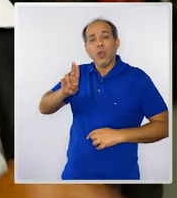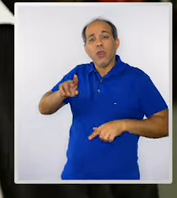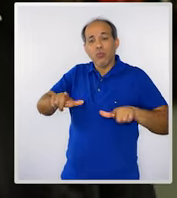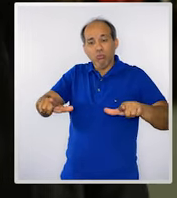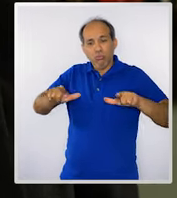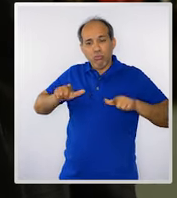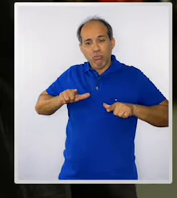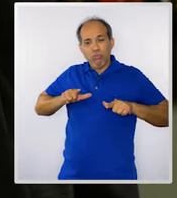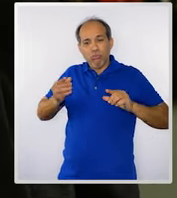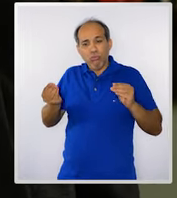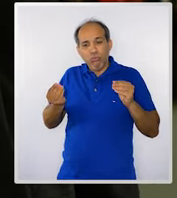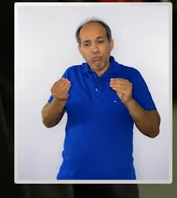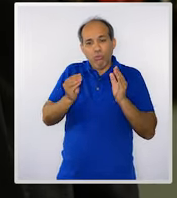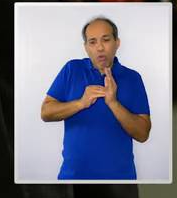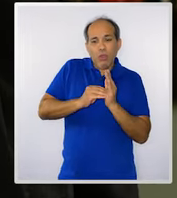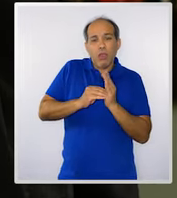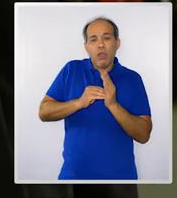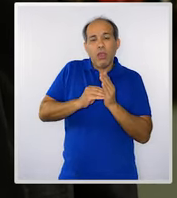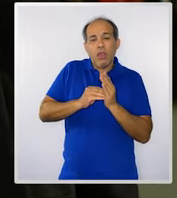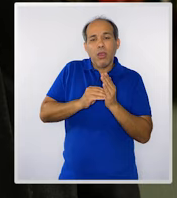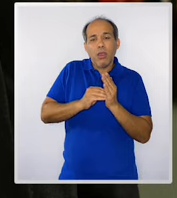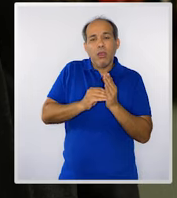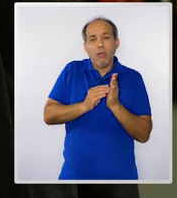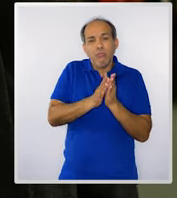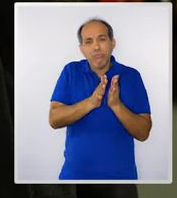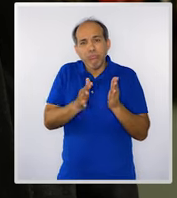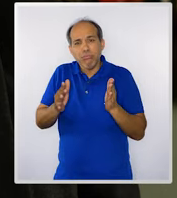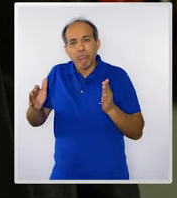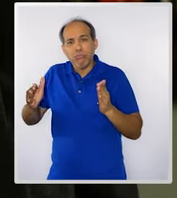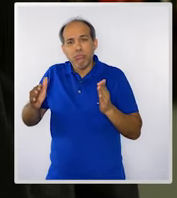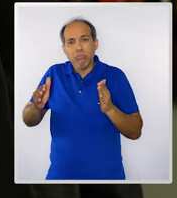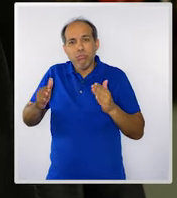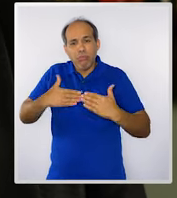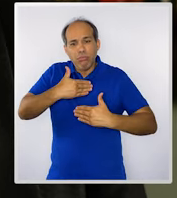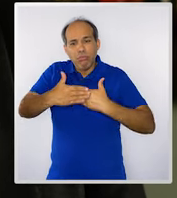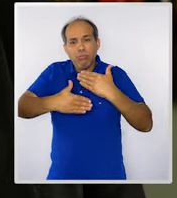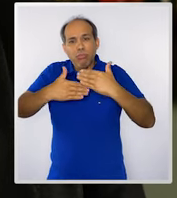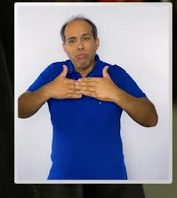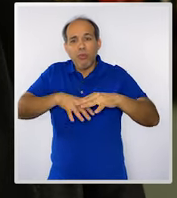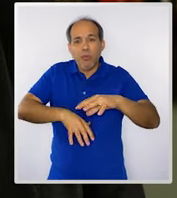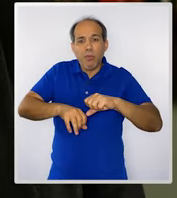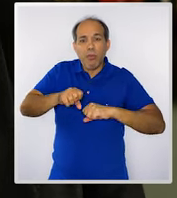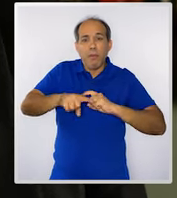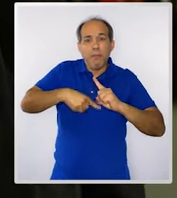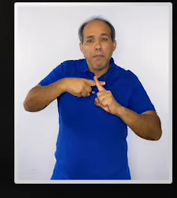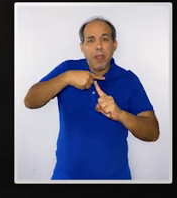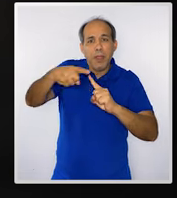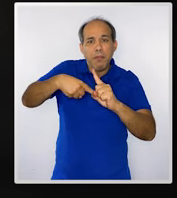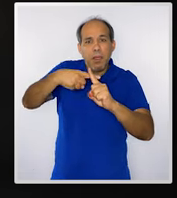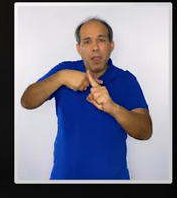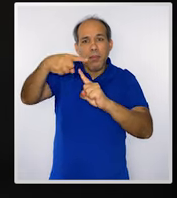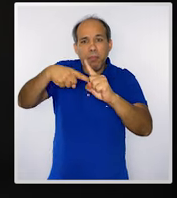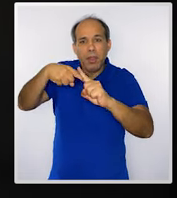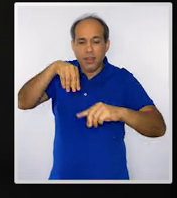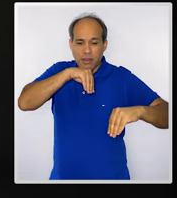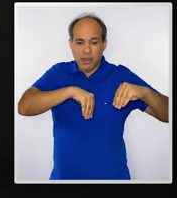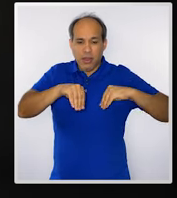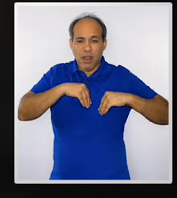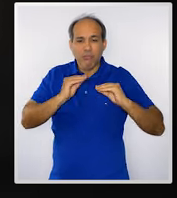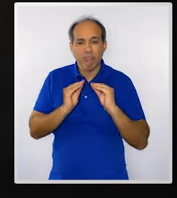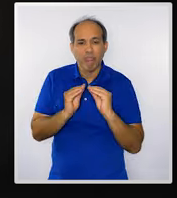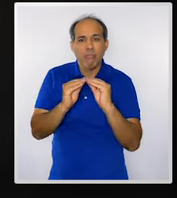para inserir no plano de carreira dele lá, que vai ter uma remuneração maior, inclusive, com isso. Porém,